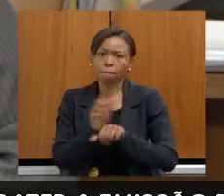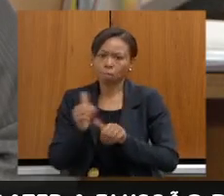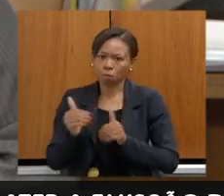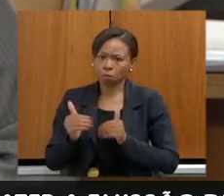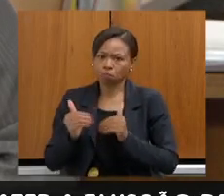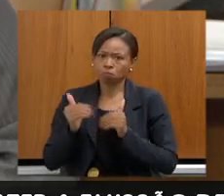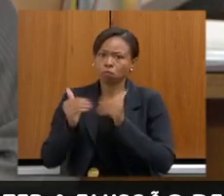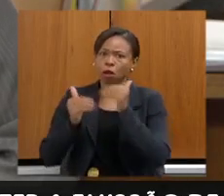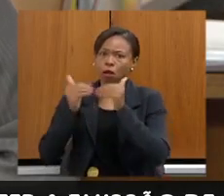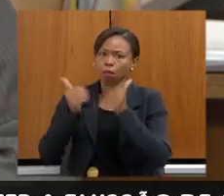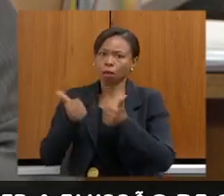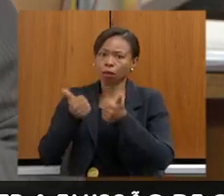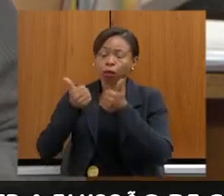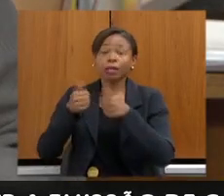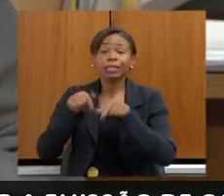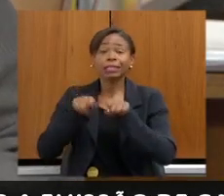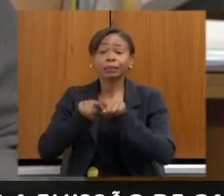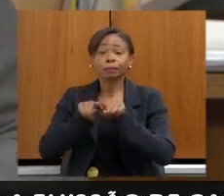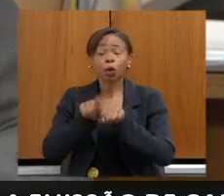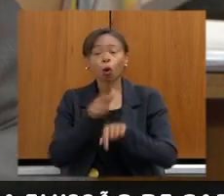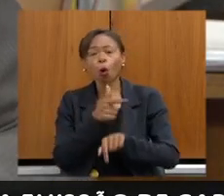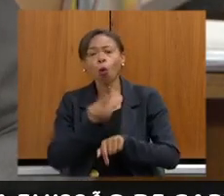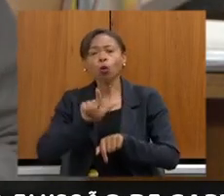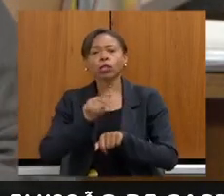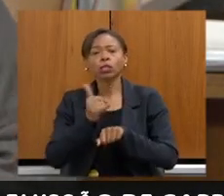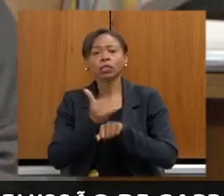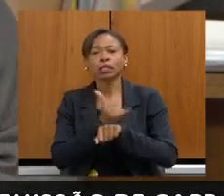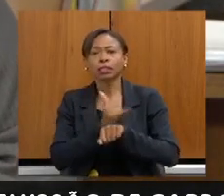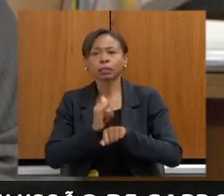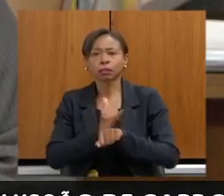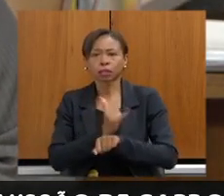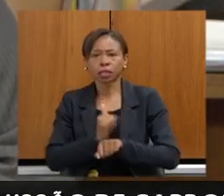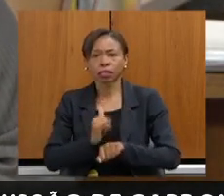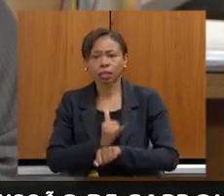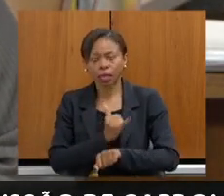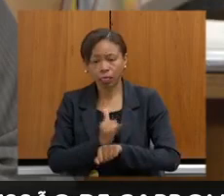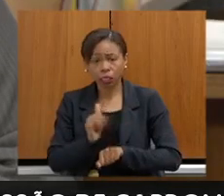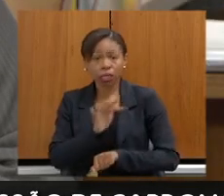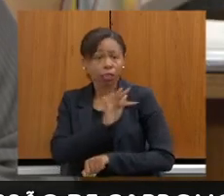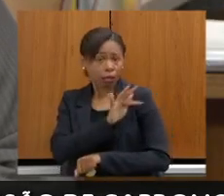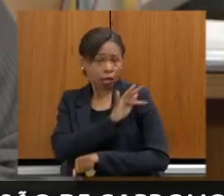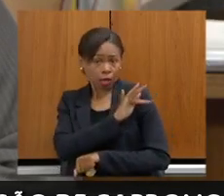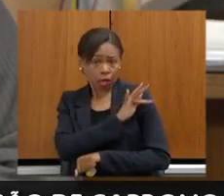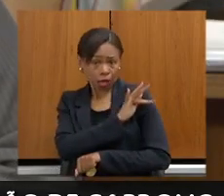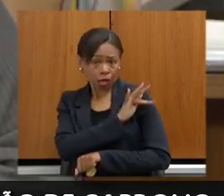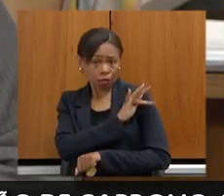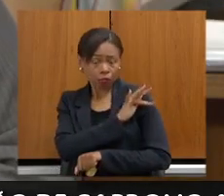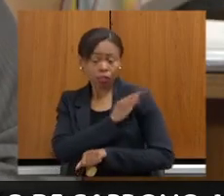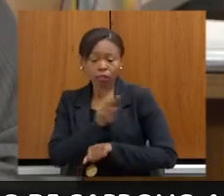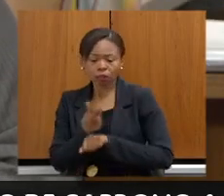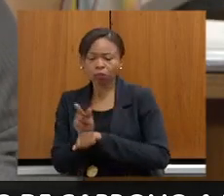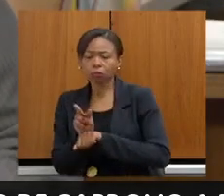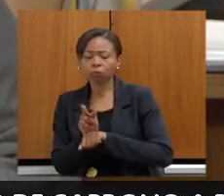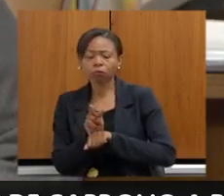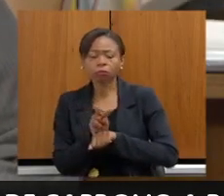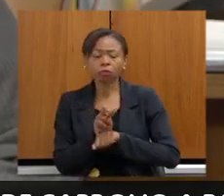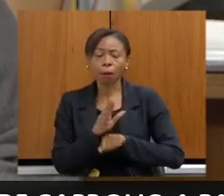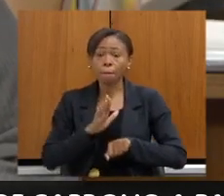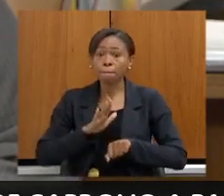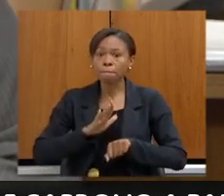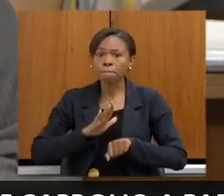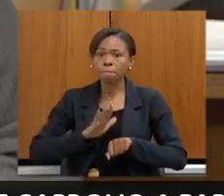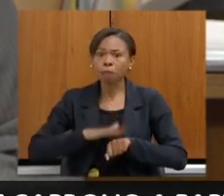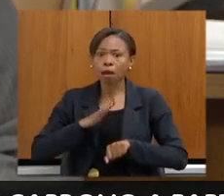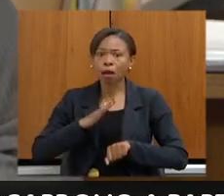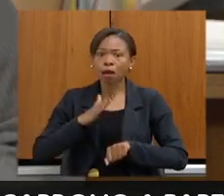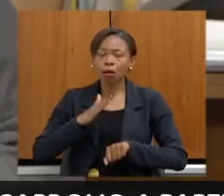ferramentas. que direcionam a fiscalização para que ela seja mais inteligente e efetiva.